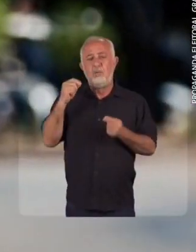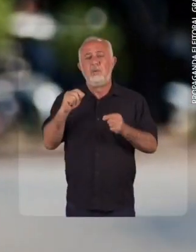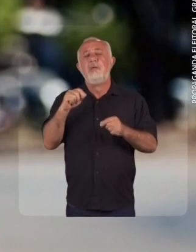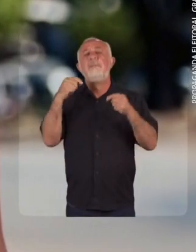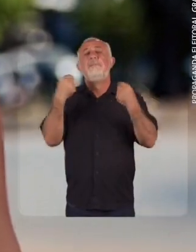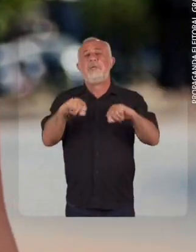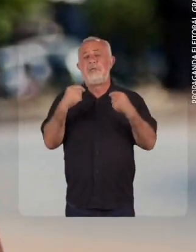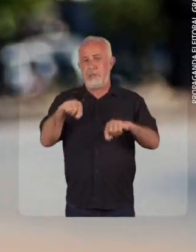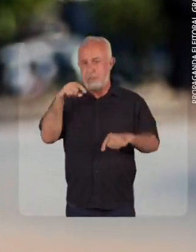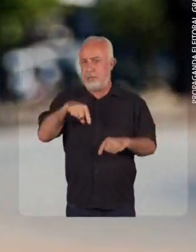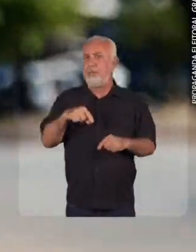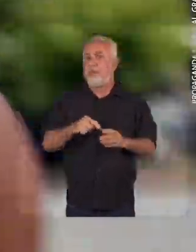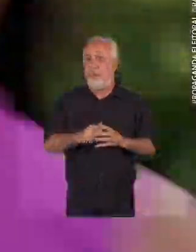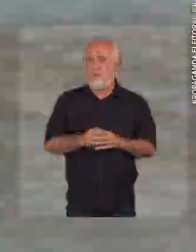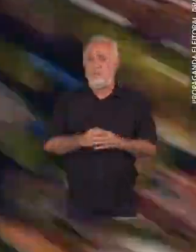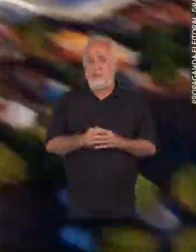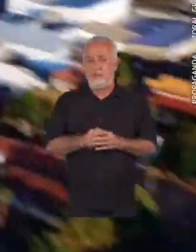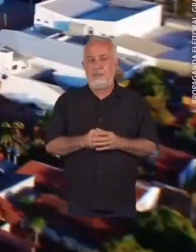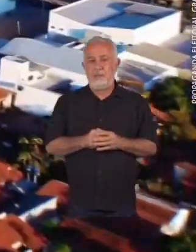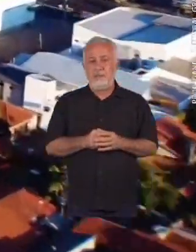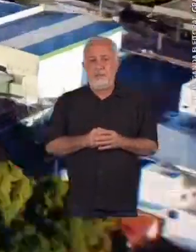Ela sabe o a gente precisa.